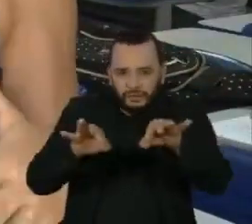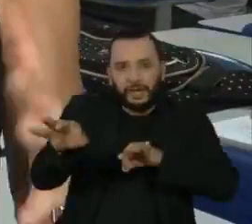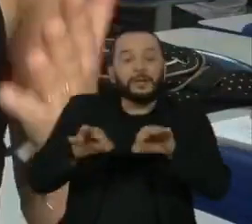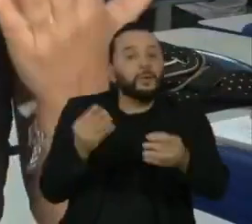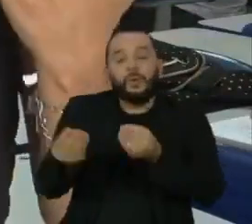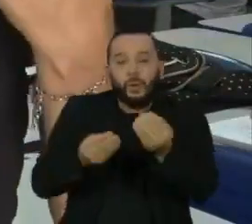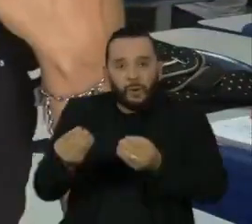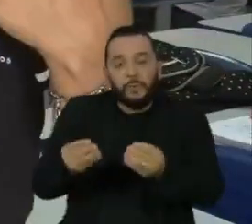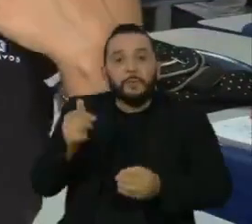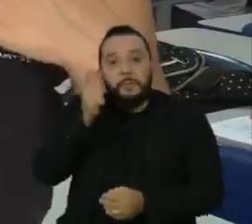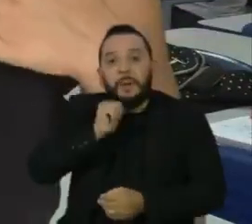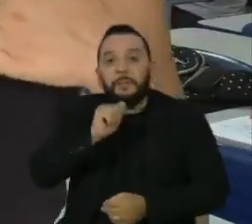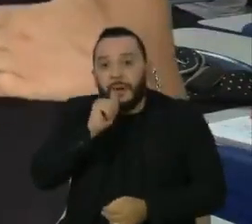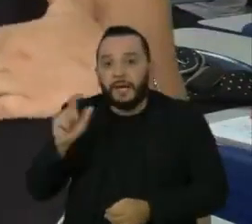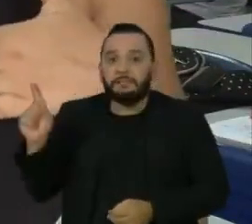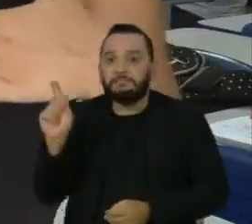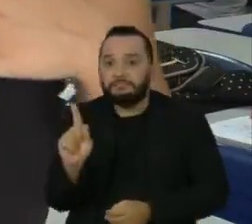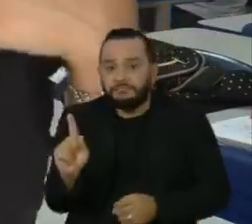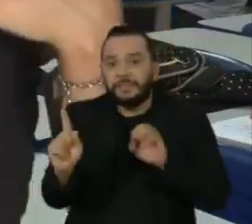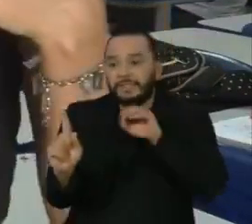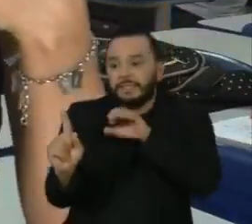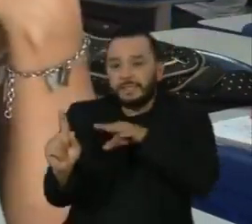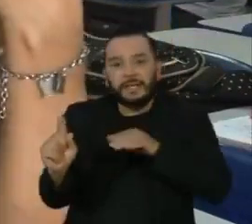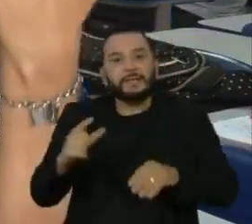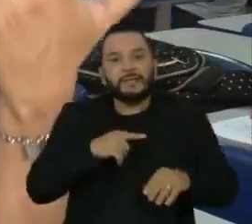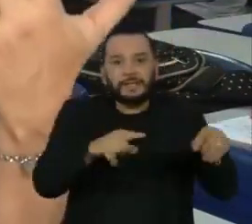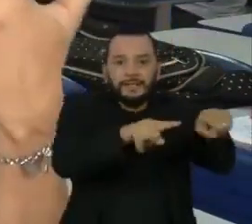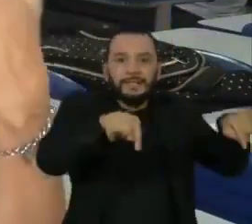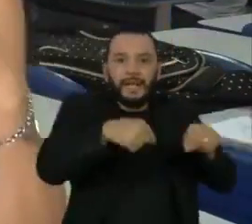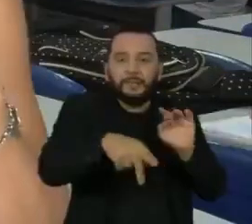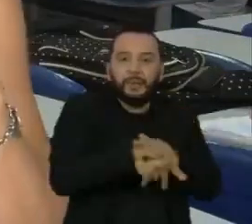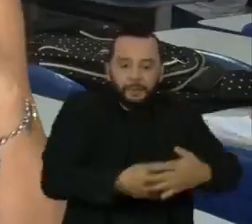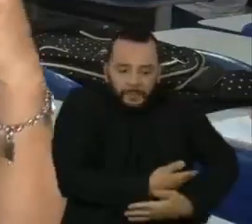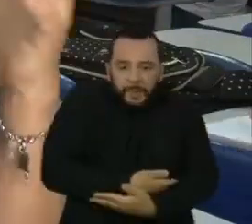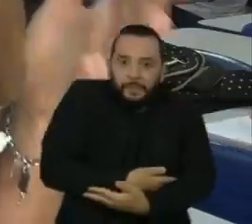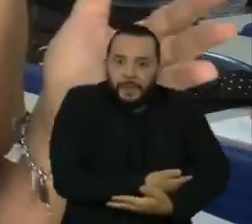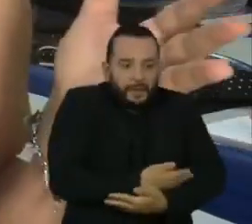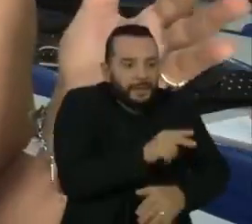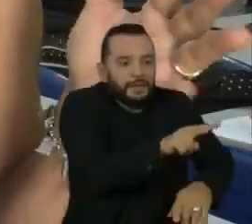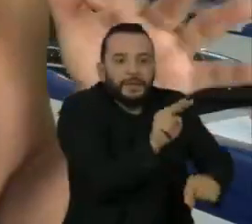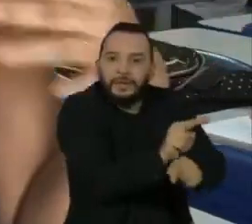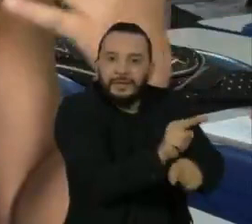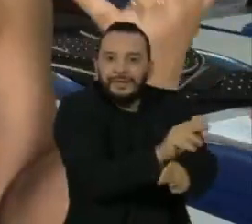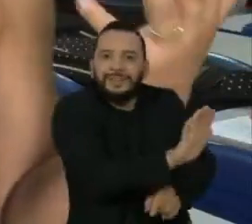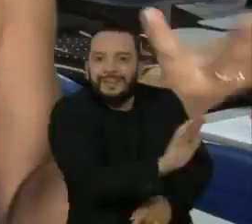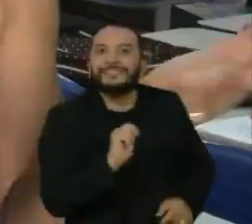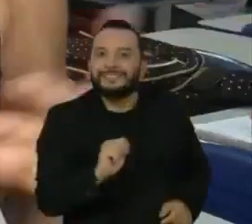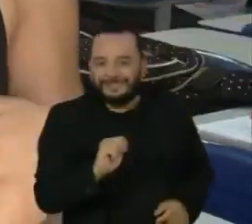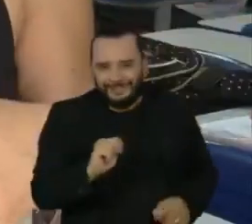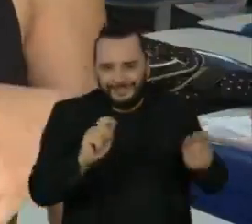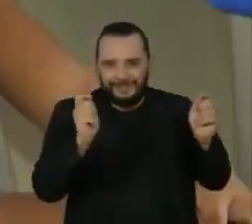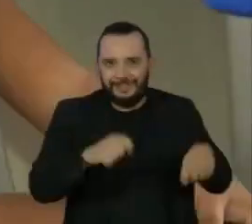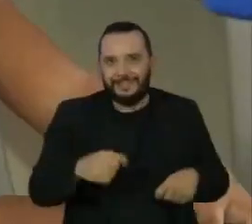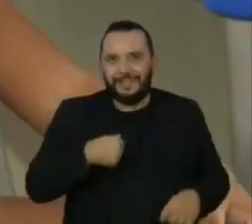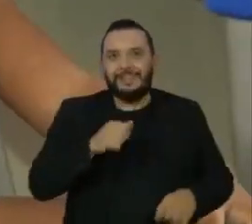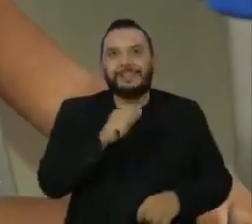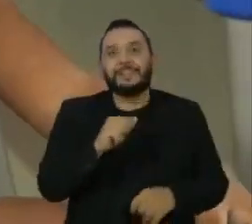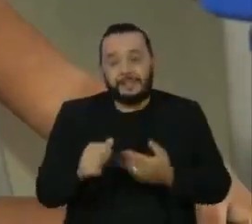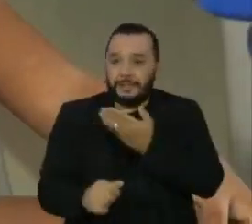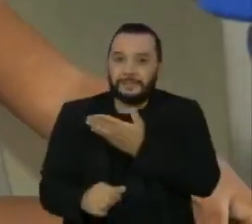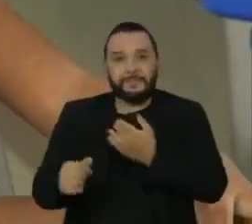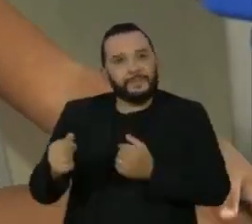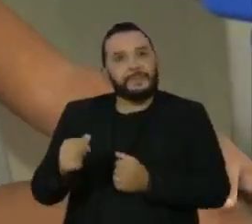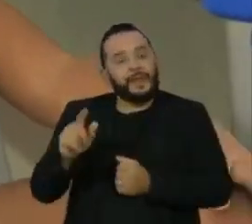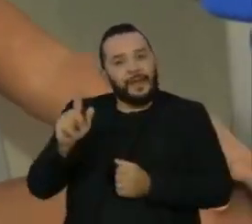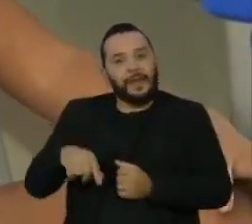as crianças, aí ficam nas aulas. Também os alunos que não estão em aula, sempre ajudam, né? Elida é